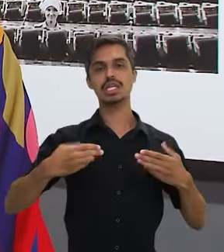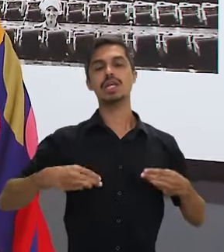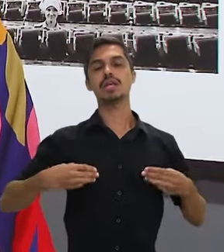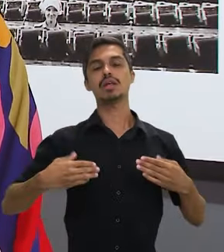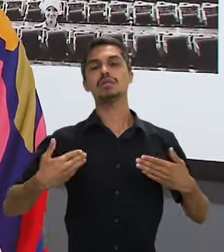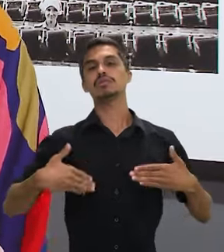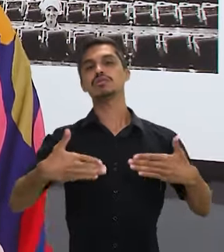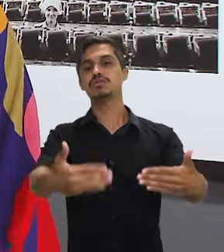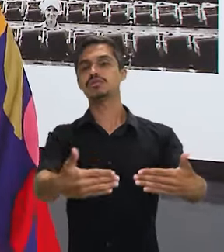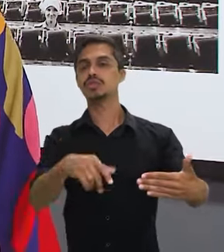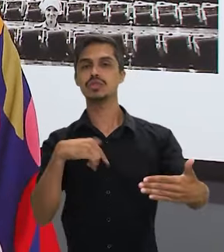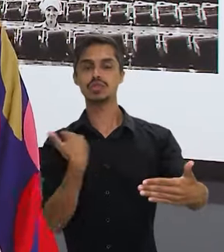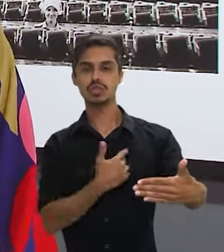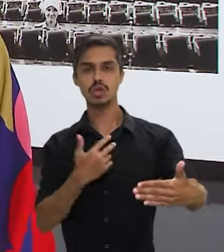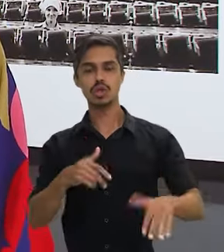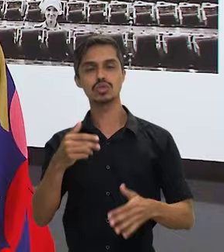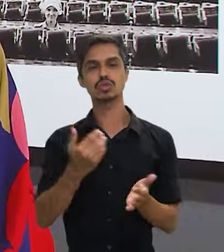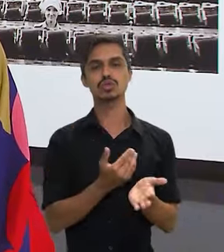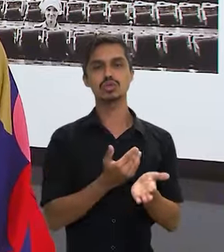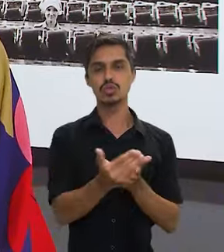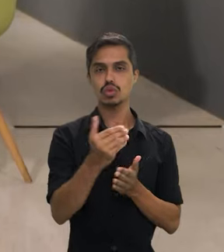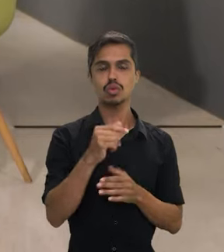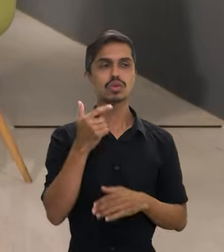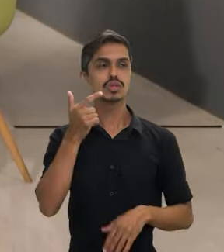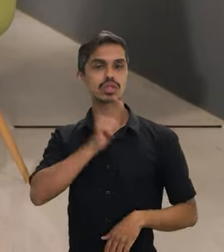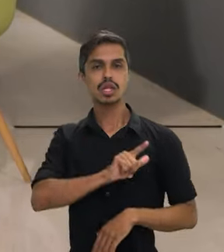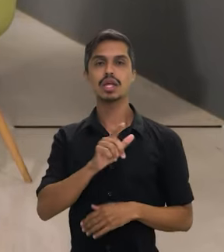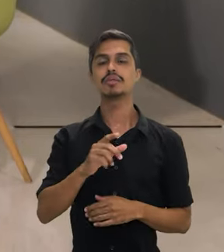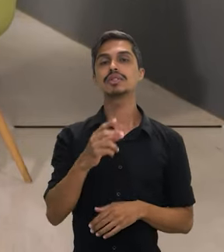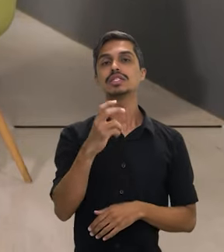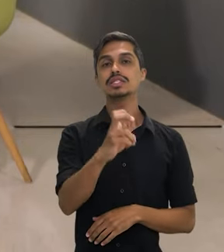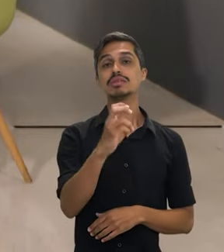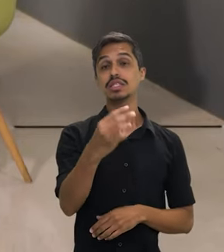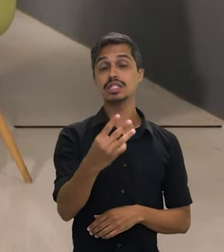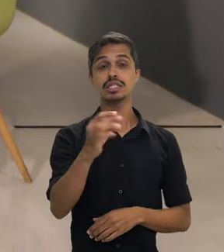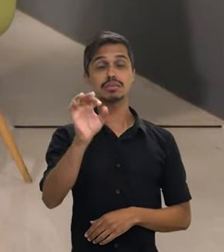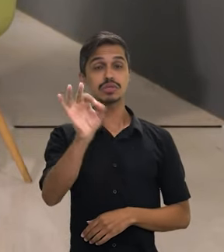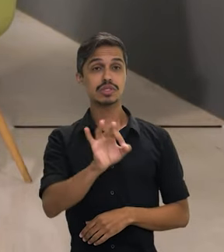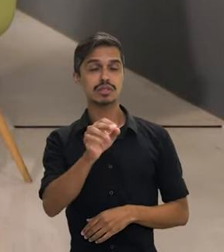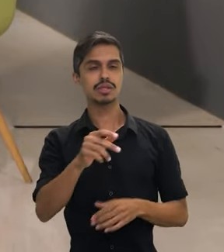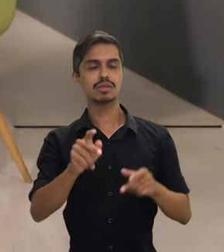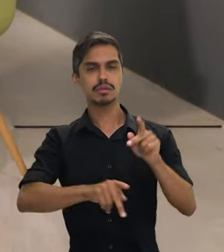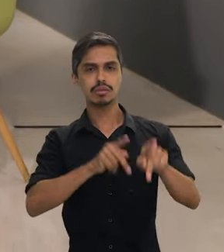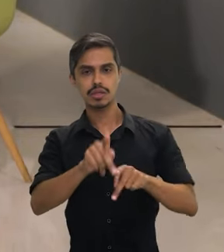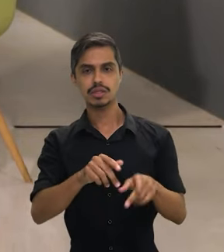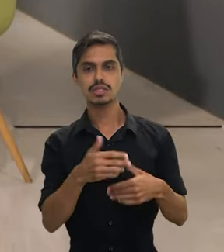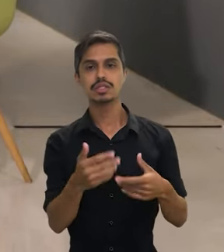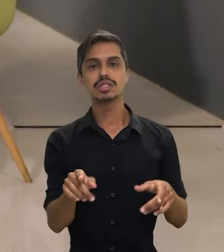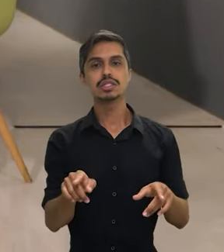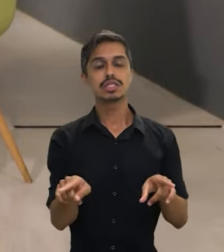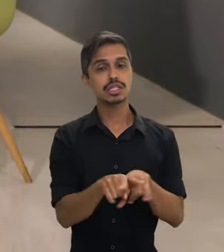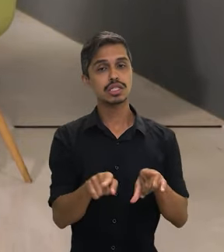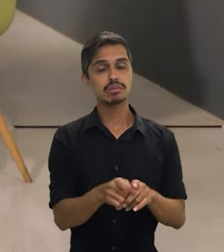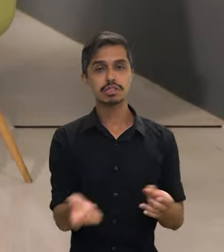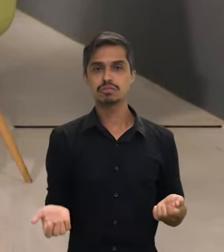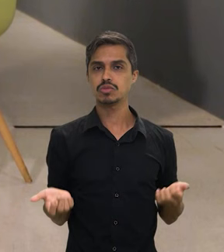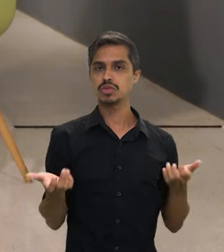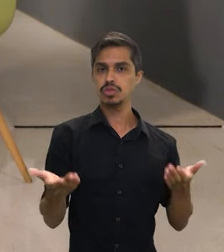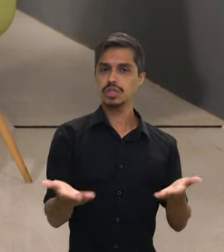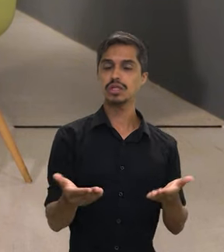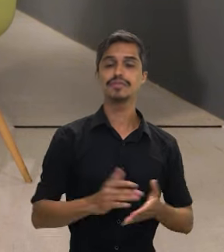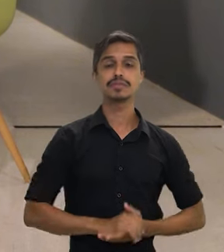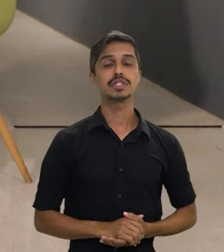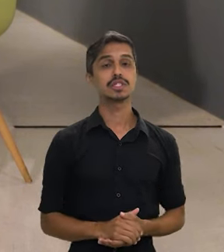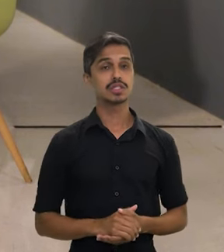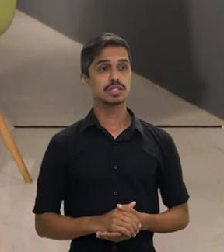para dentro do governo federal, uma pauta que é central, afinal, somos 56% da população, mas também, além disso, ter entregas